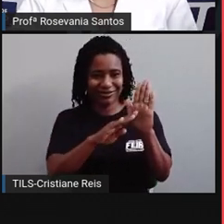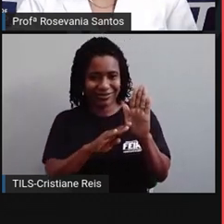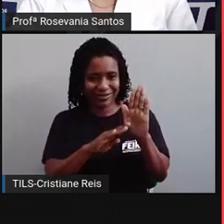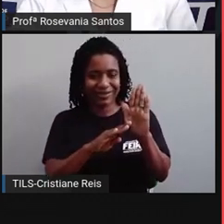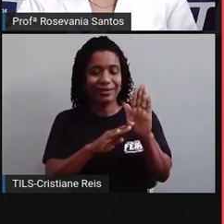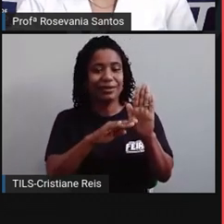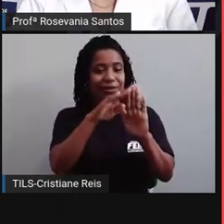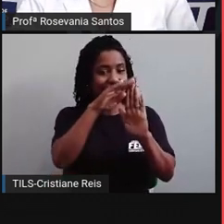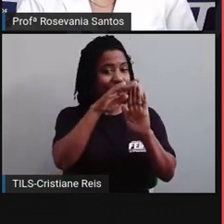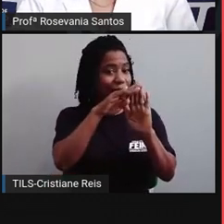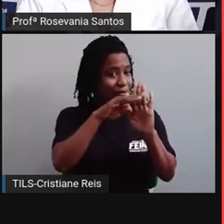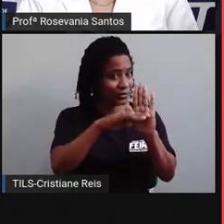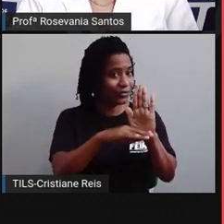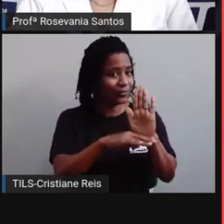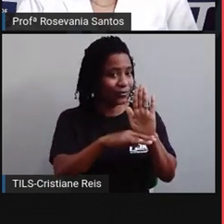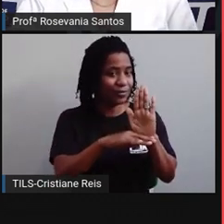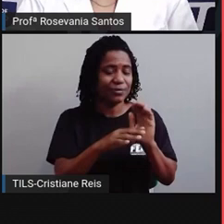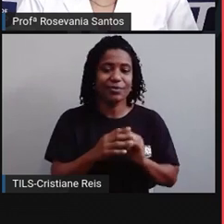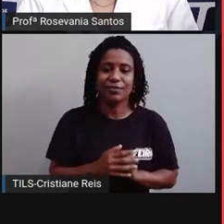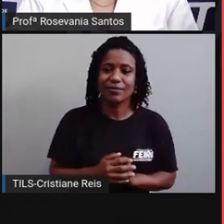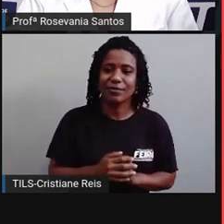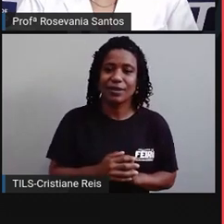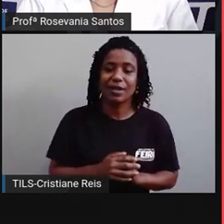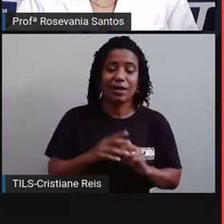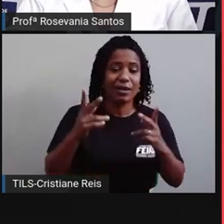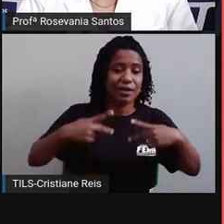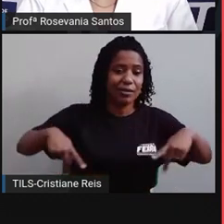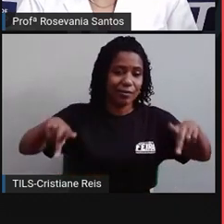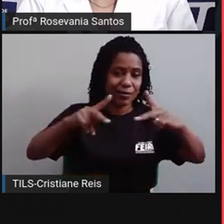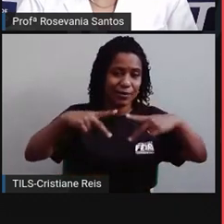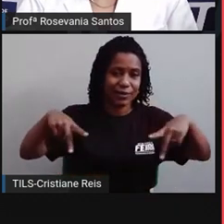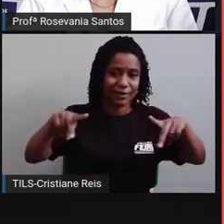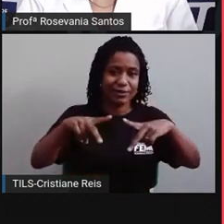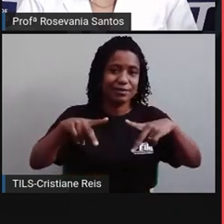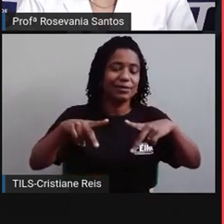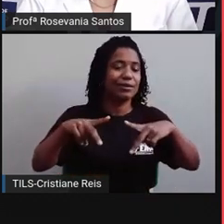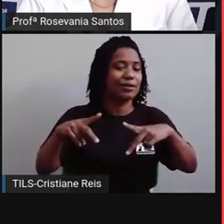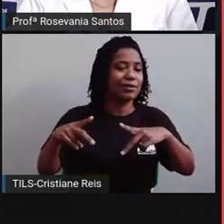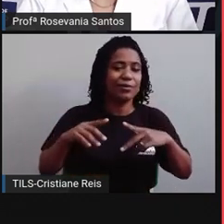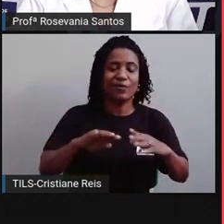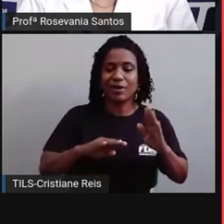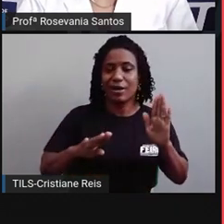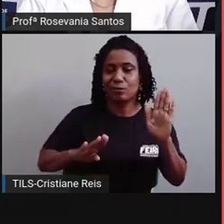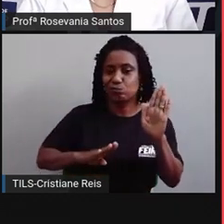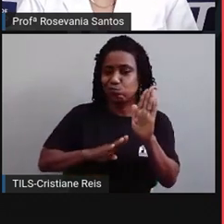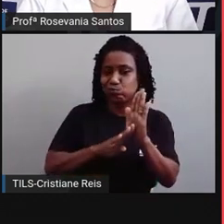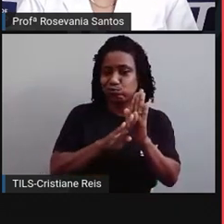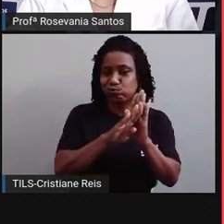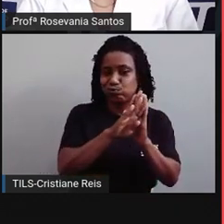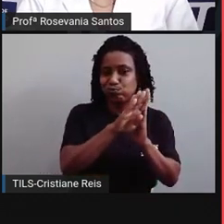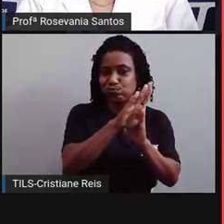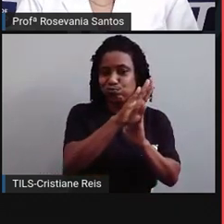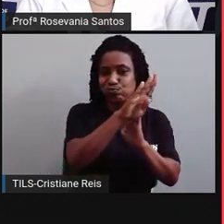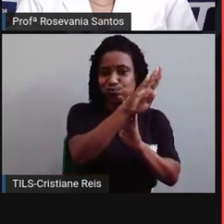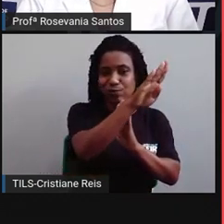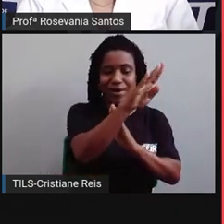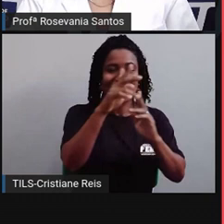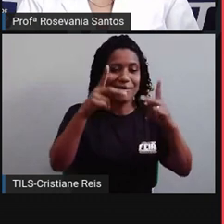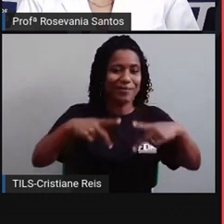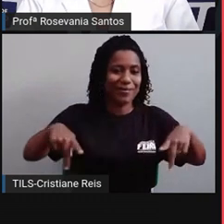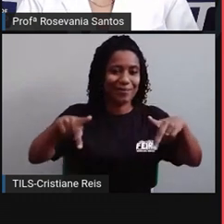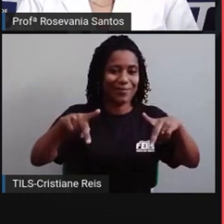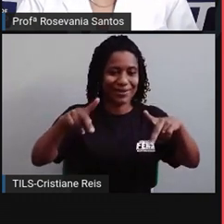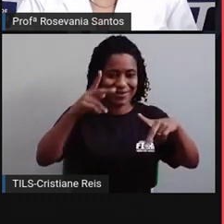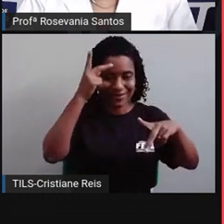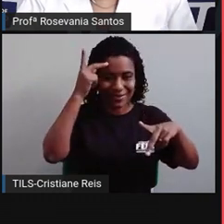que eu falei para vocês, e aí a população total, ela cresce, ela tem um rápido crescimento, né, porque dá-se